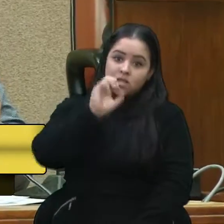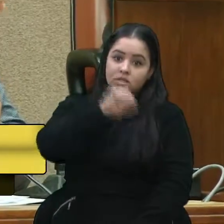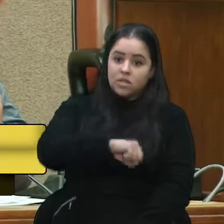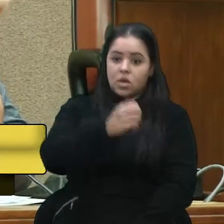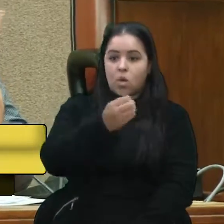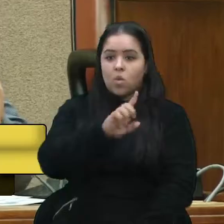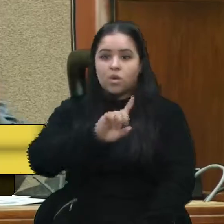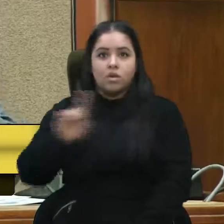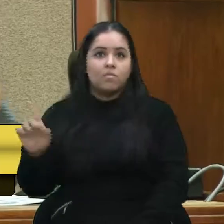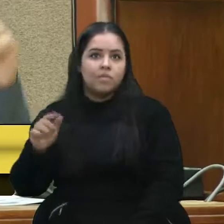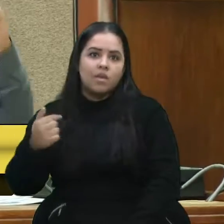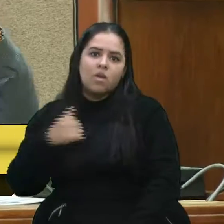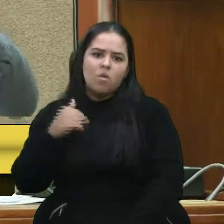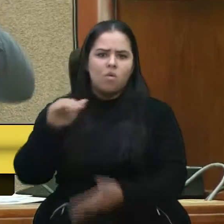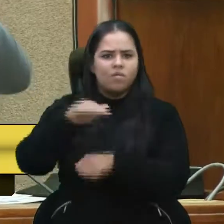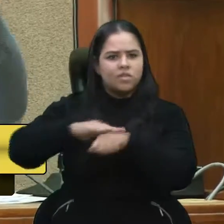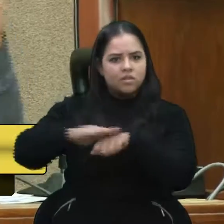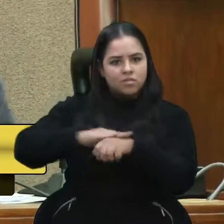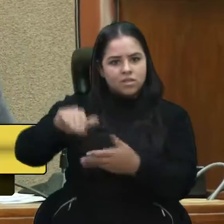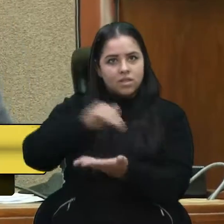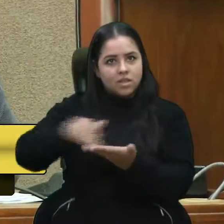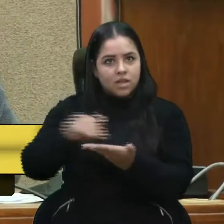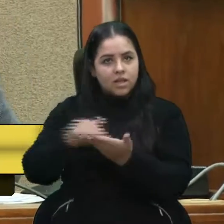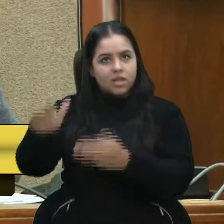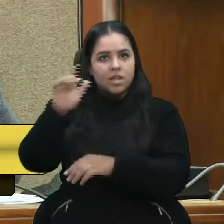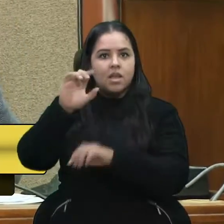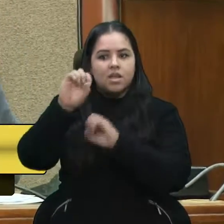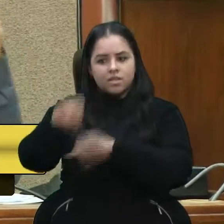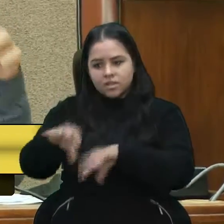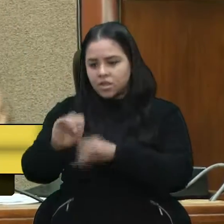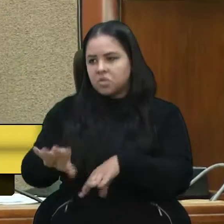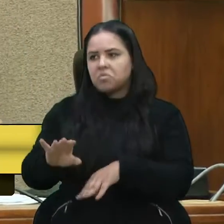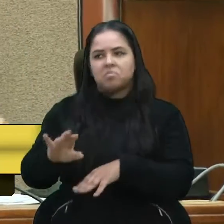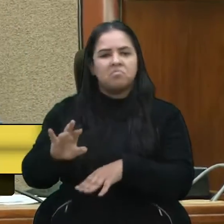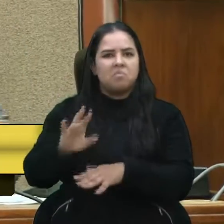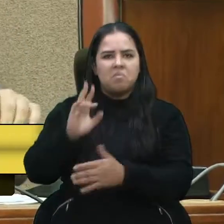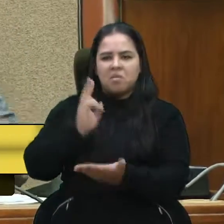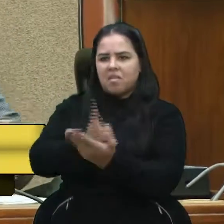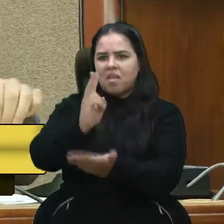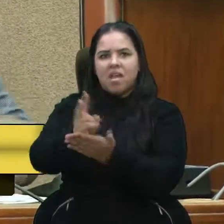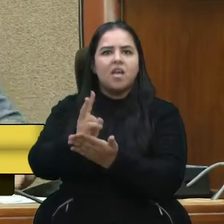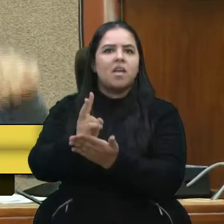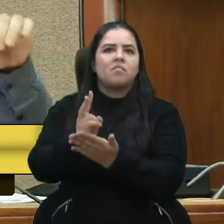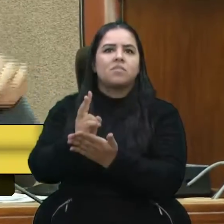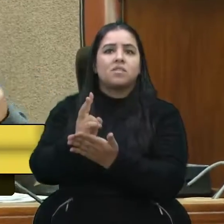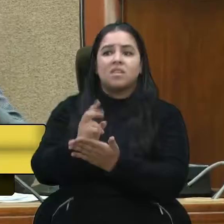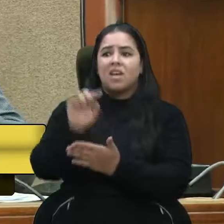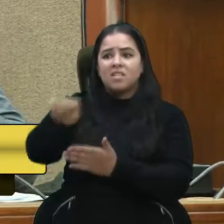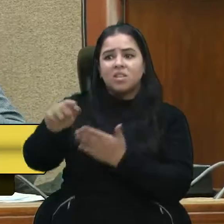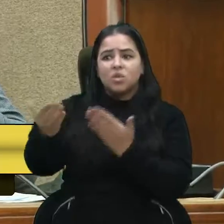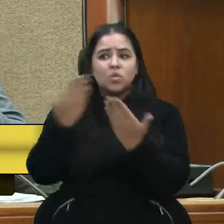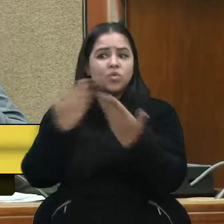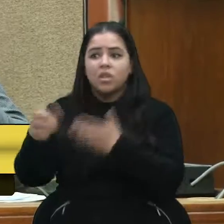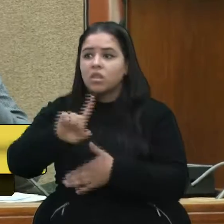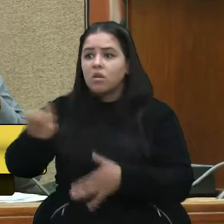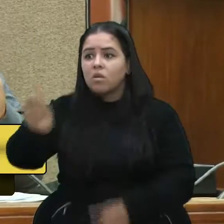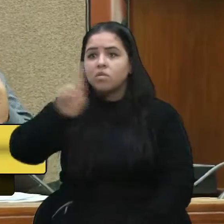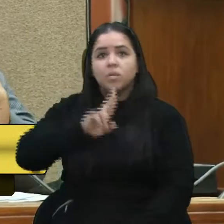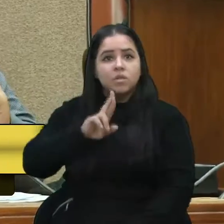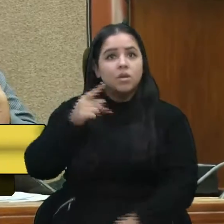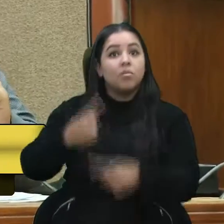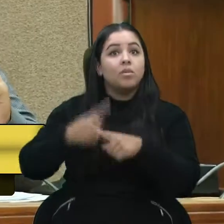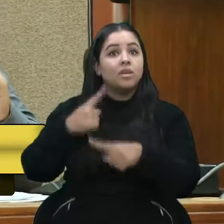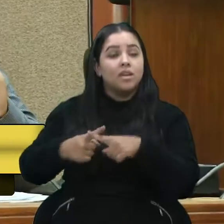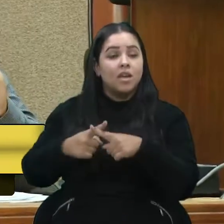Eu tenho falado com a Secretaria da Educação em diversos momentos, e grande parte dessas perguntas não foram respondidas. Porque o